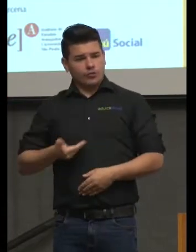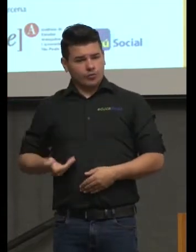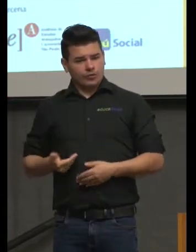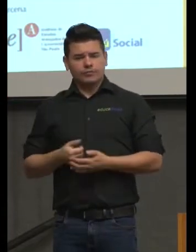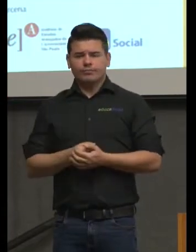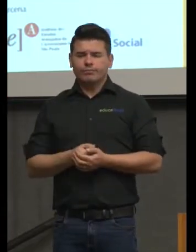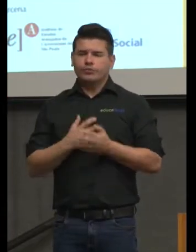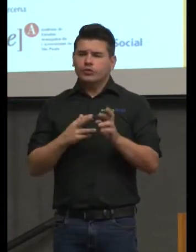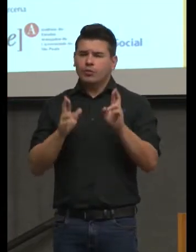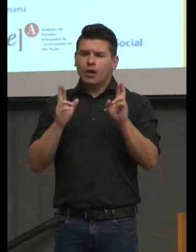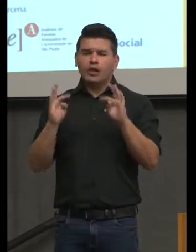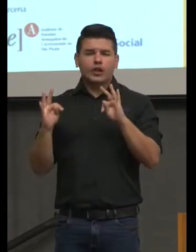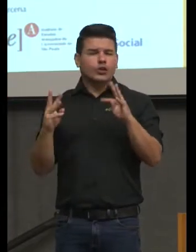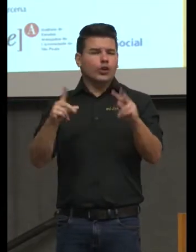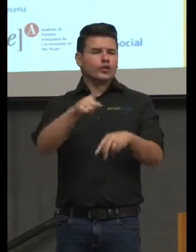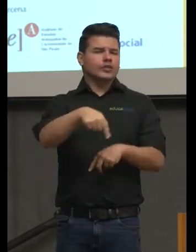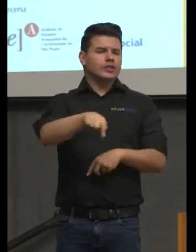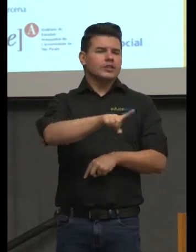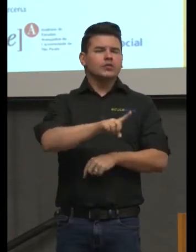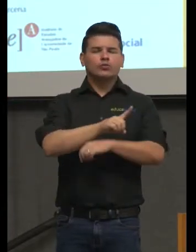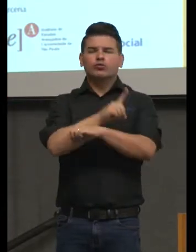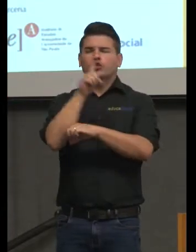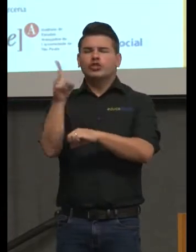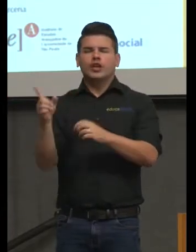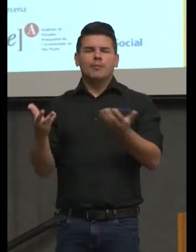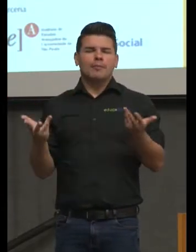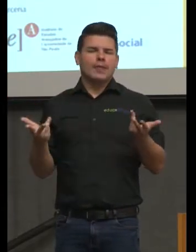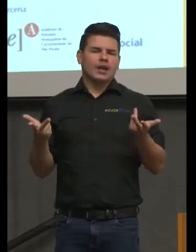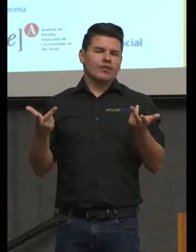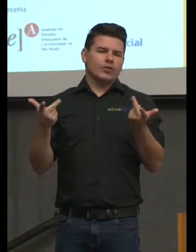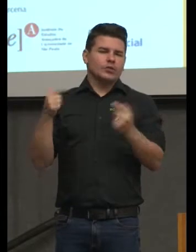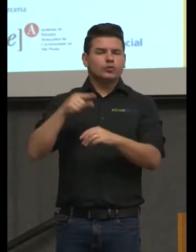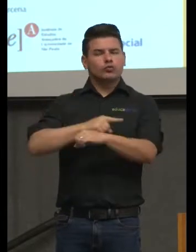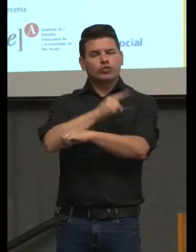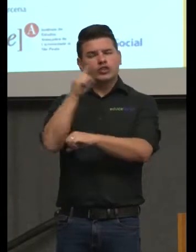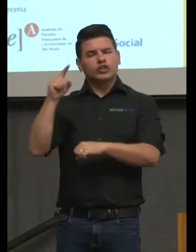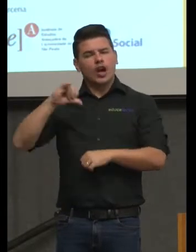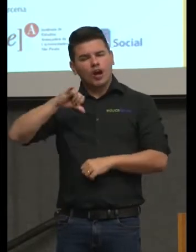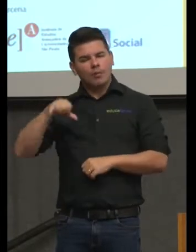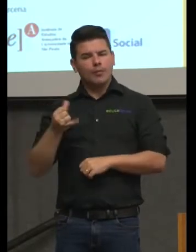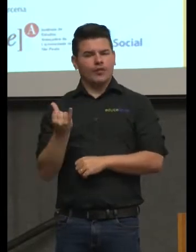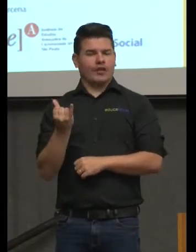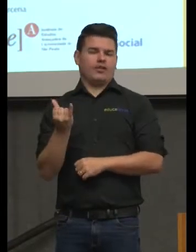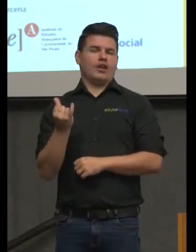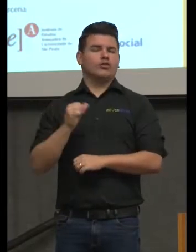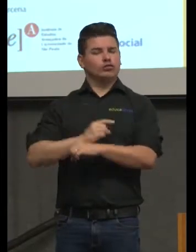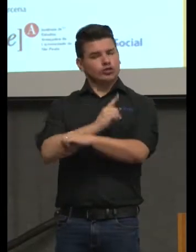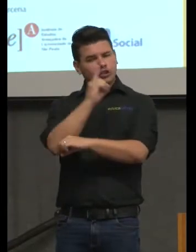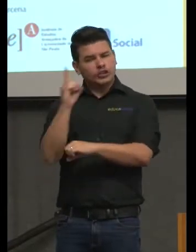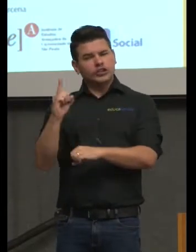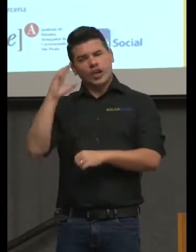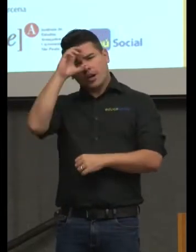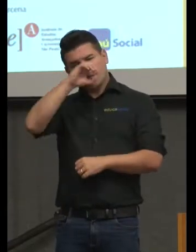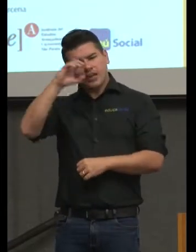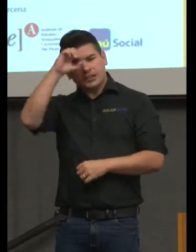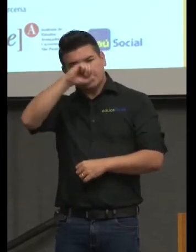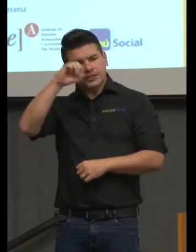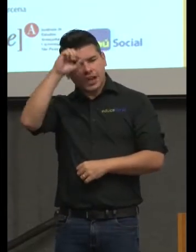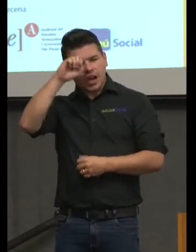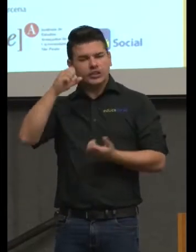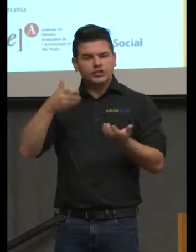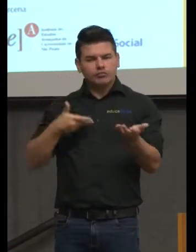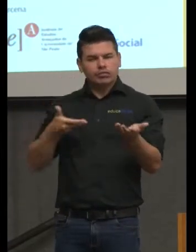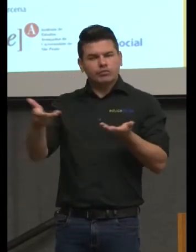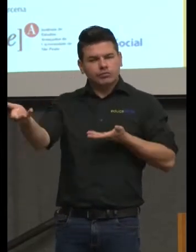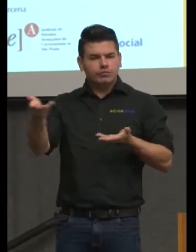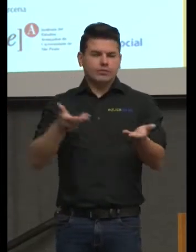todos e todas um bom dia, que seja um dia muito frutífero, um dia de muita aprendizagem, de troca, e essa